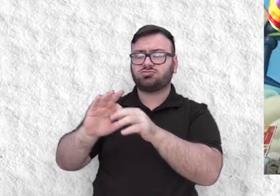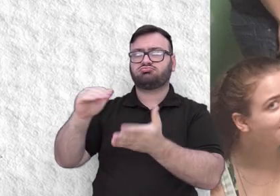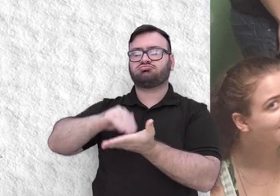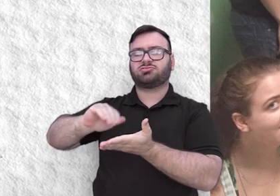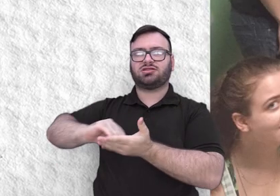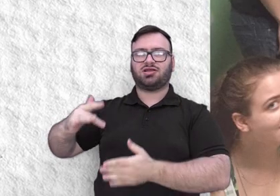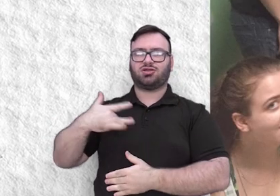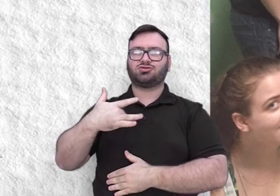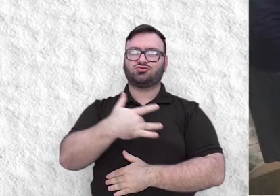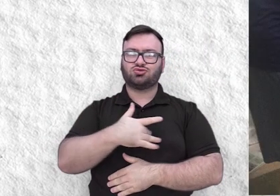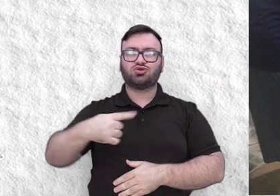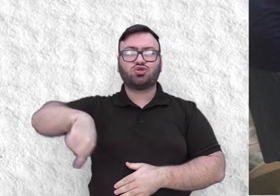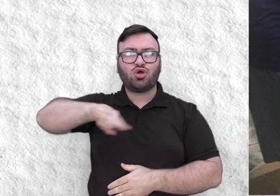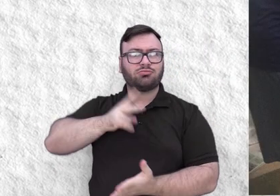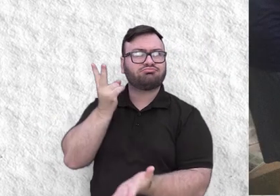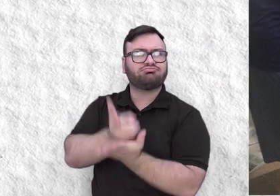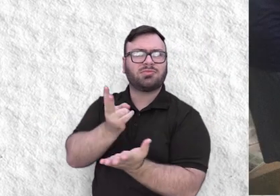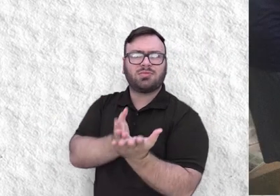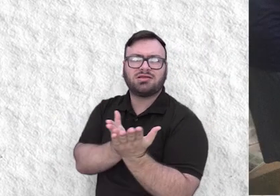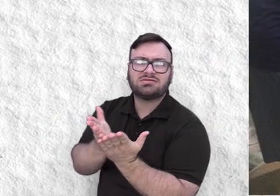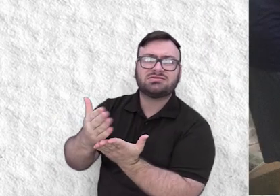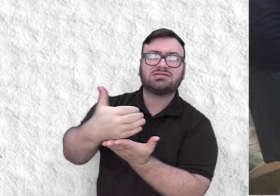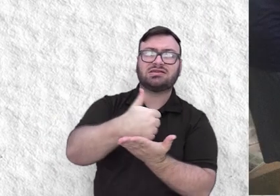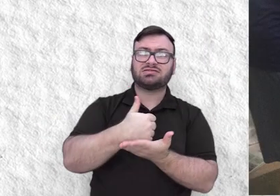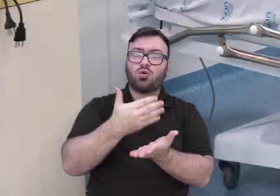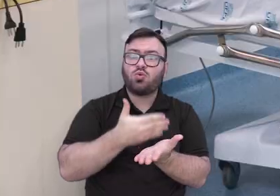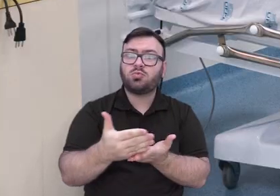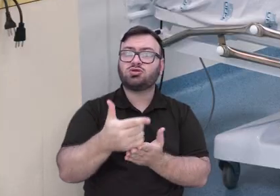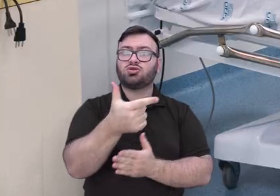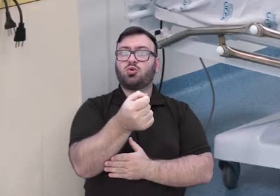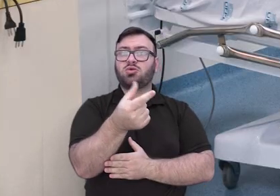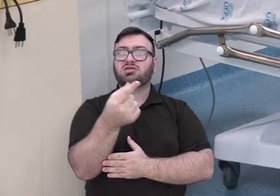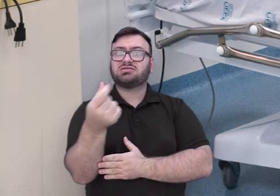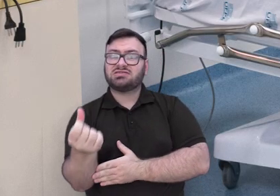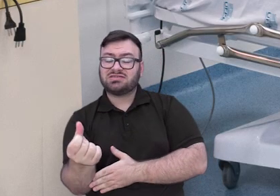fazemos muita extensão desde 2016 até os dias de hoje.